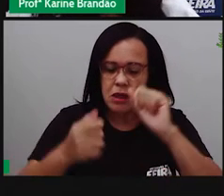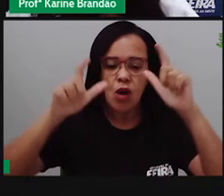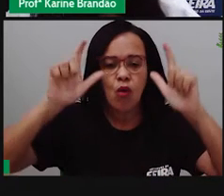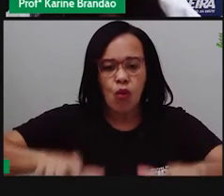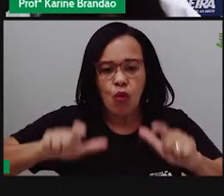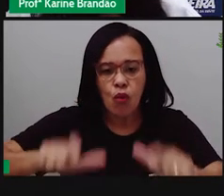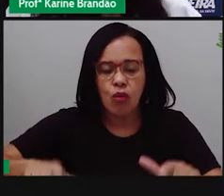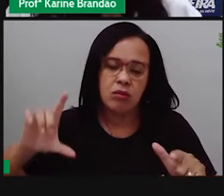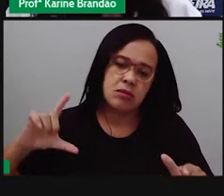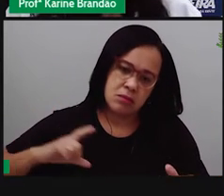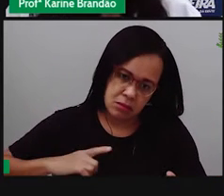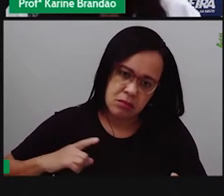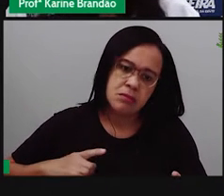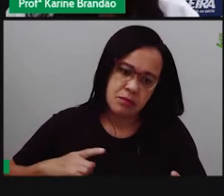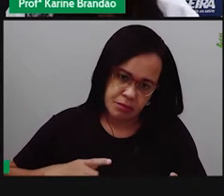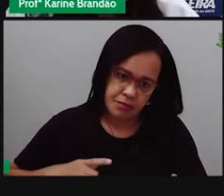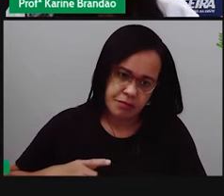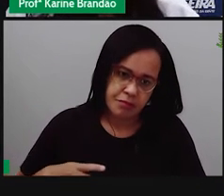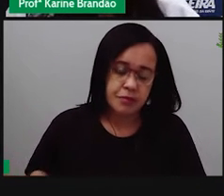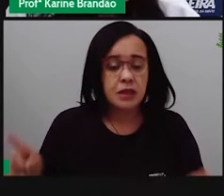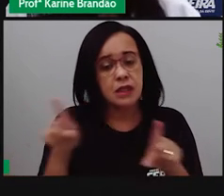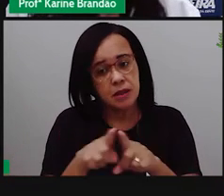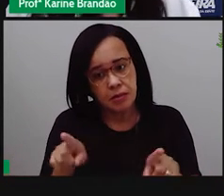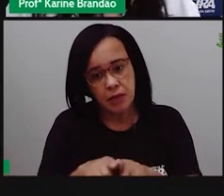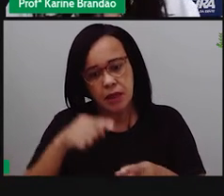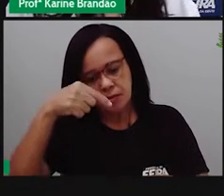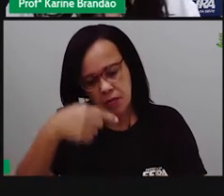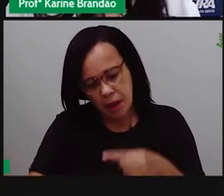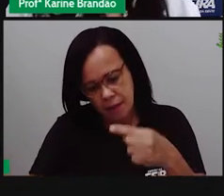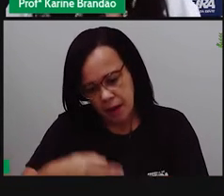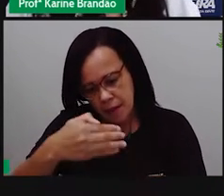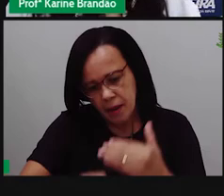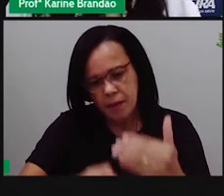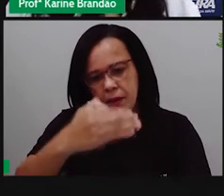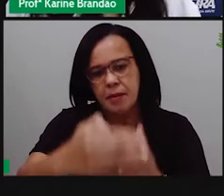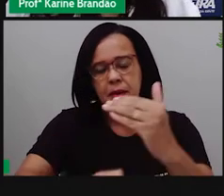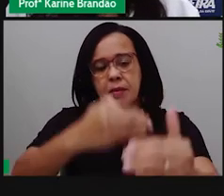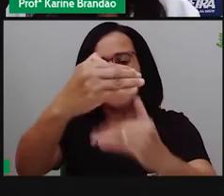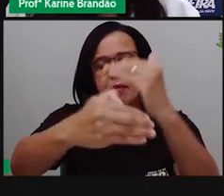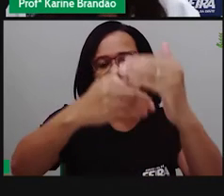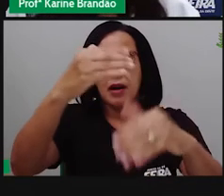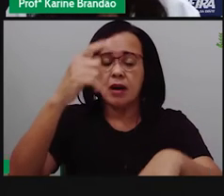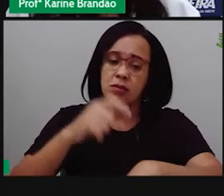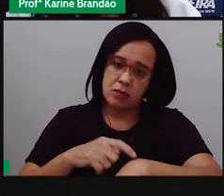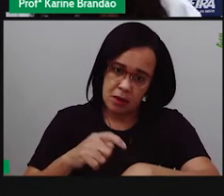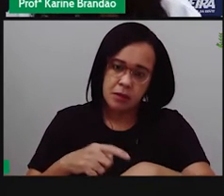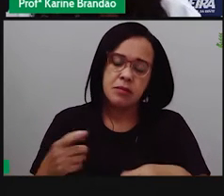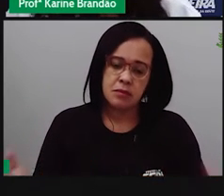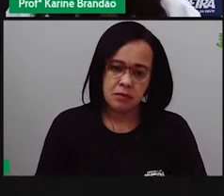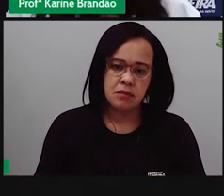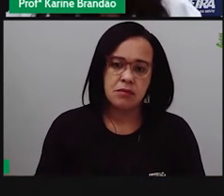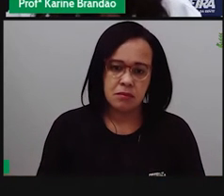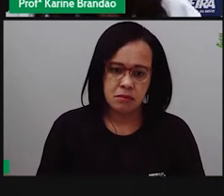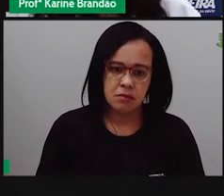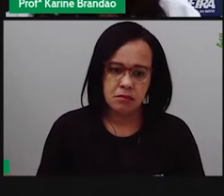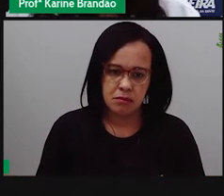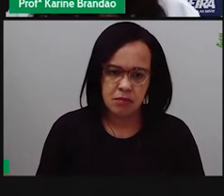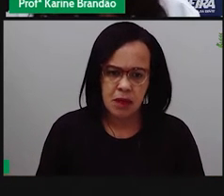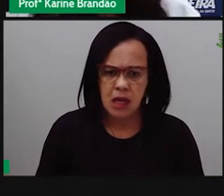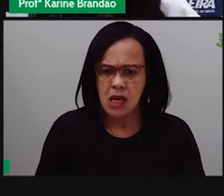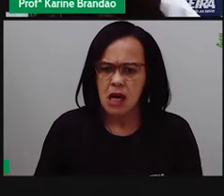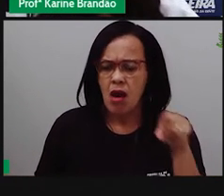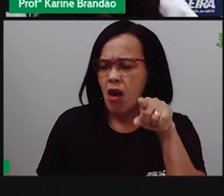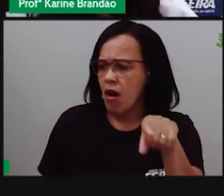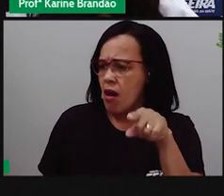né, ao meio que elas vivem, ao longo do tempo. Tranquilo até aqui? Pró, e foi Charles Darwin que estudou